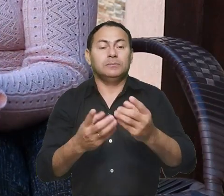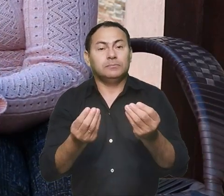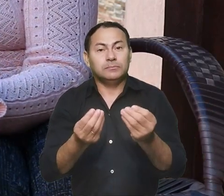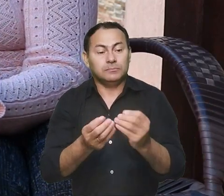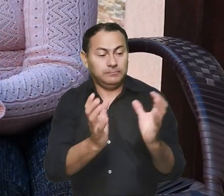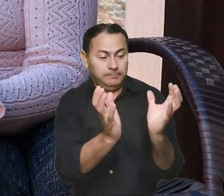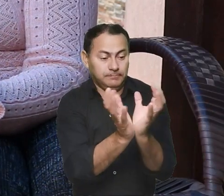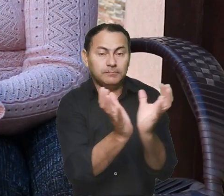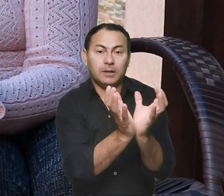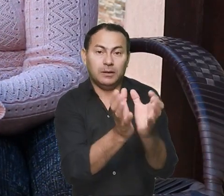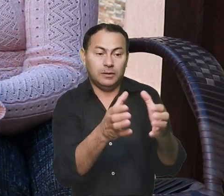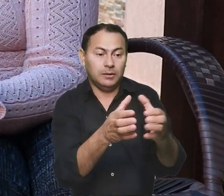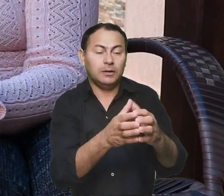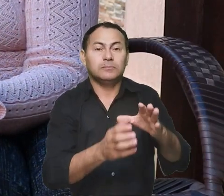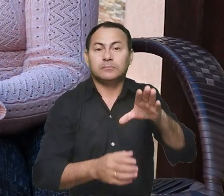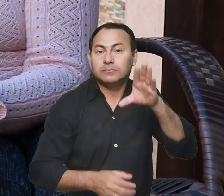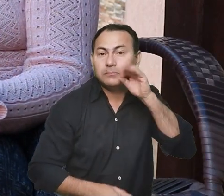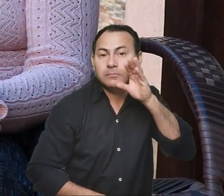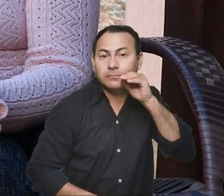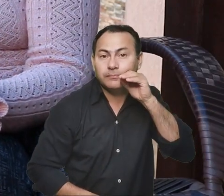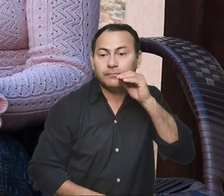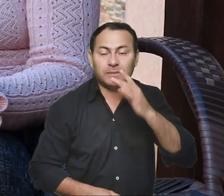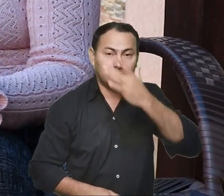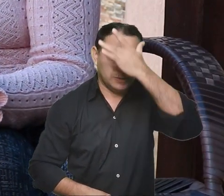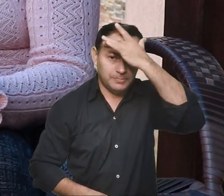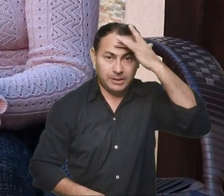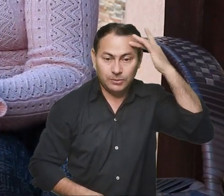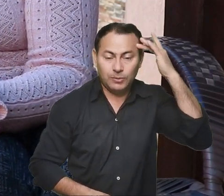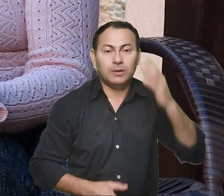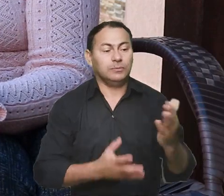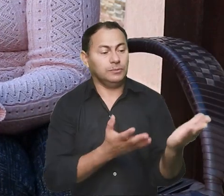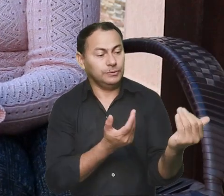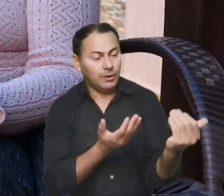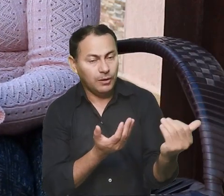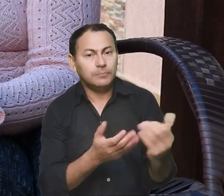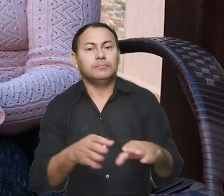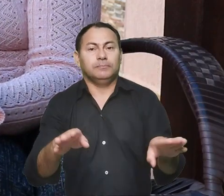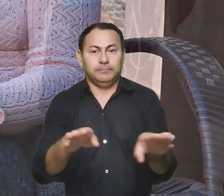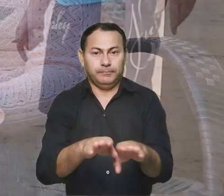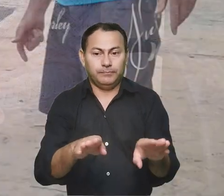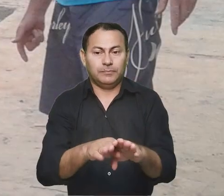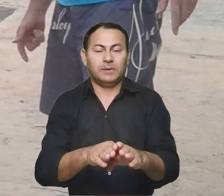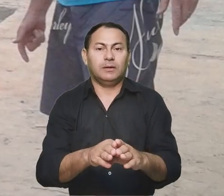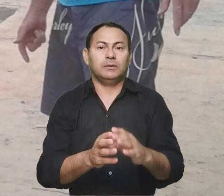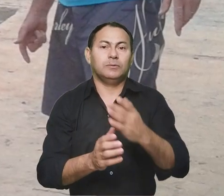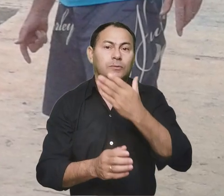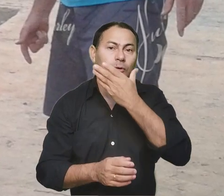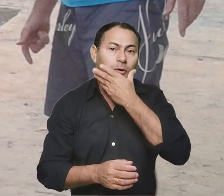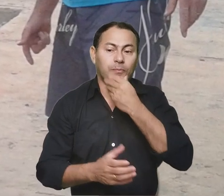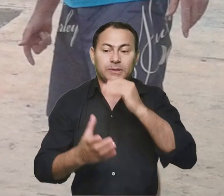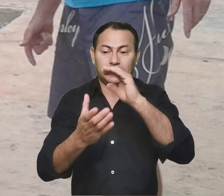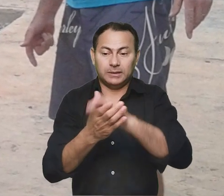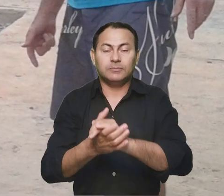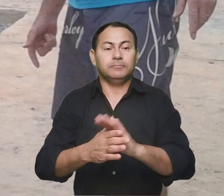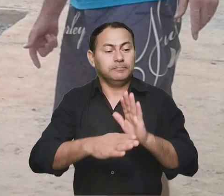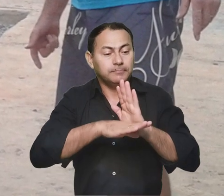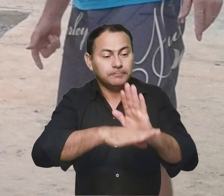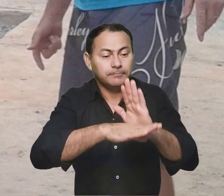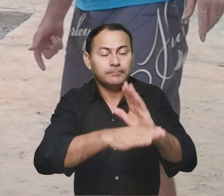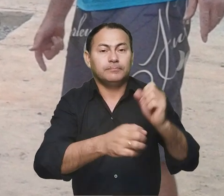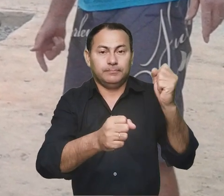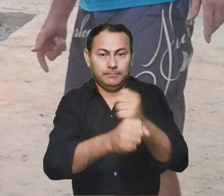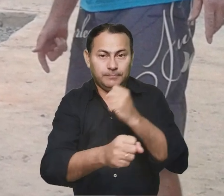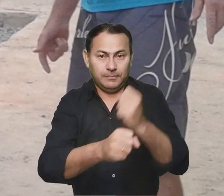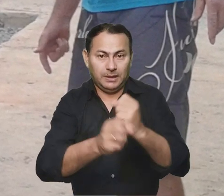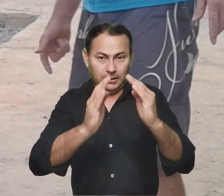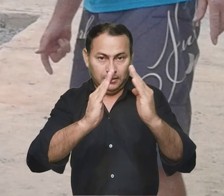né? E com a equipe lá dos funcionários, das pessoas, dos jovens e também homens casados, que nos ajudaram